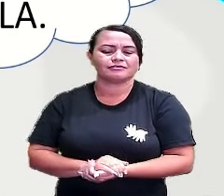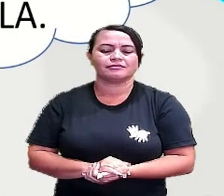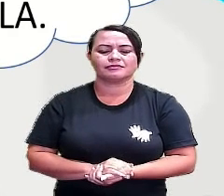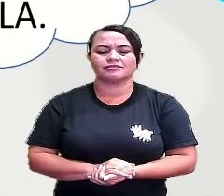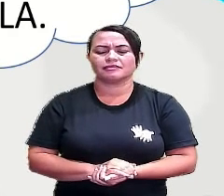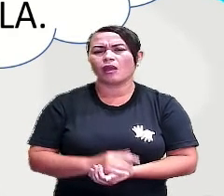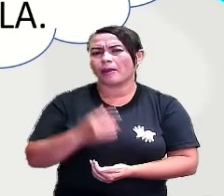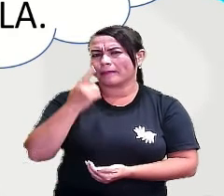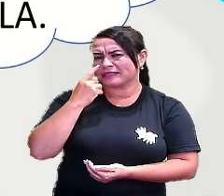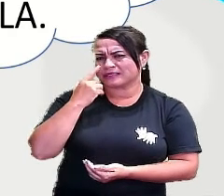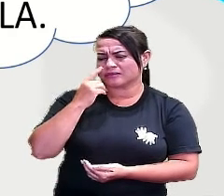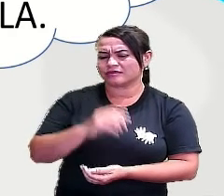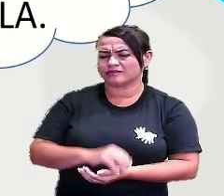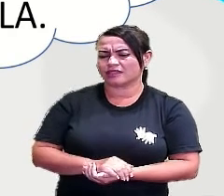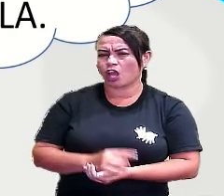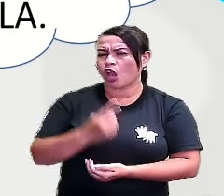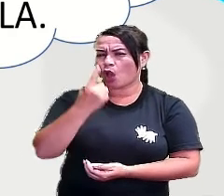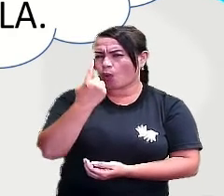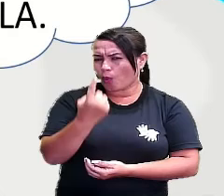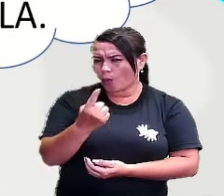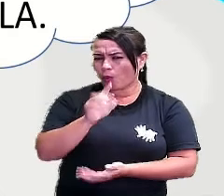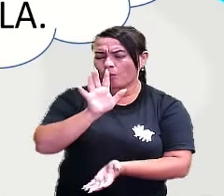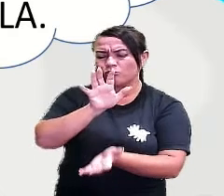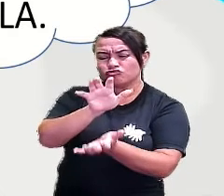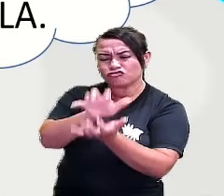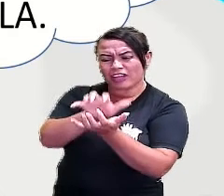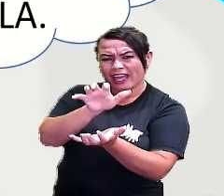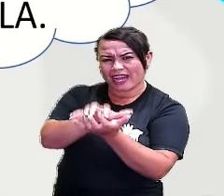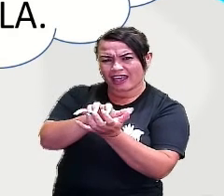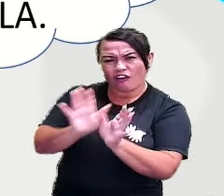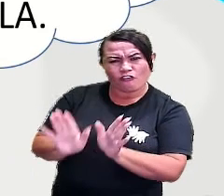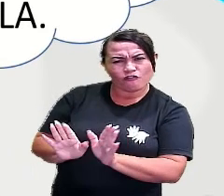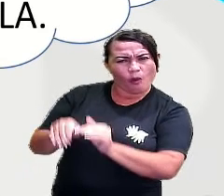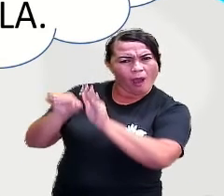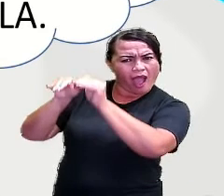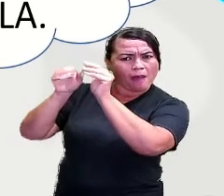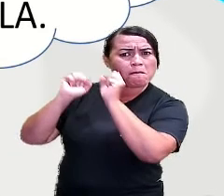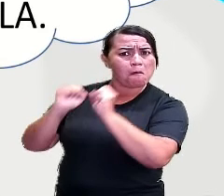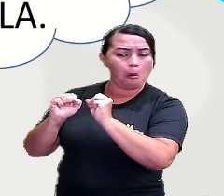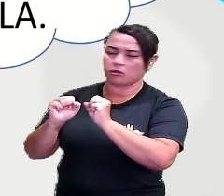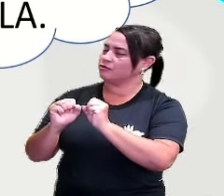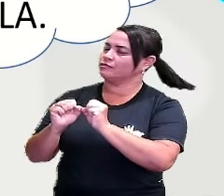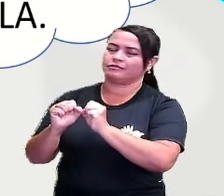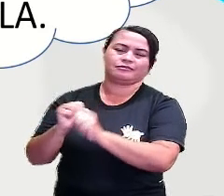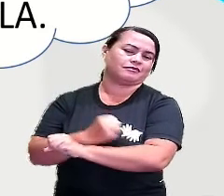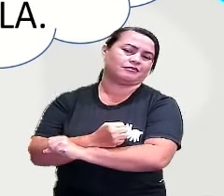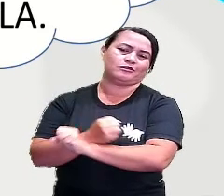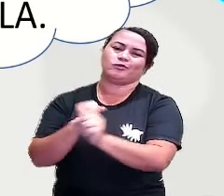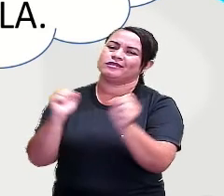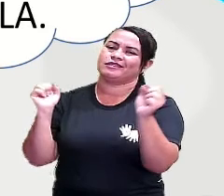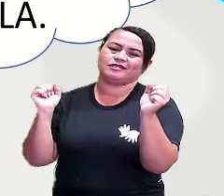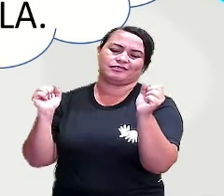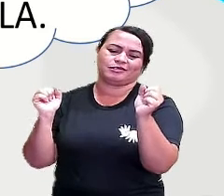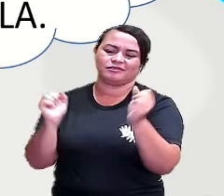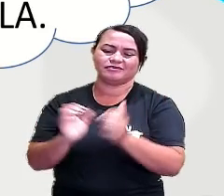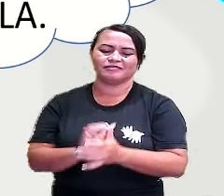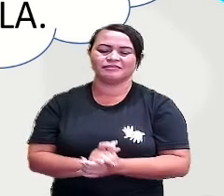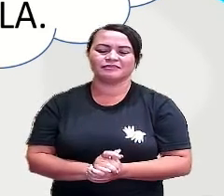Agora, presta atenção ali. Um jacaré voar. Jacaré não voa. Então, é impossível.